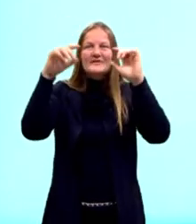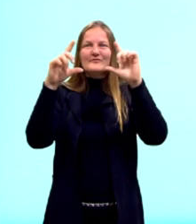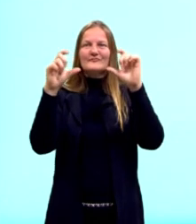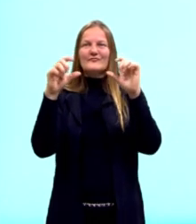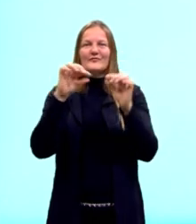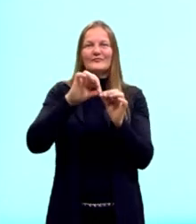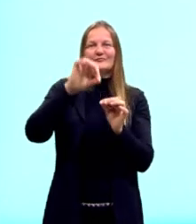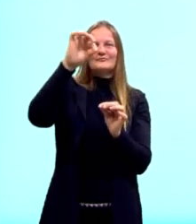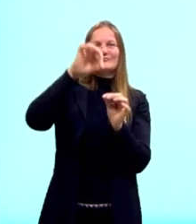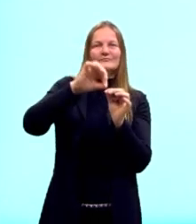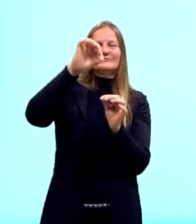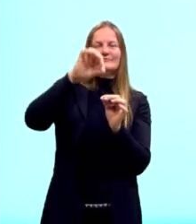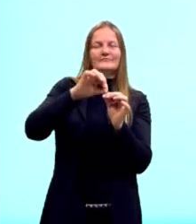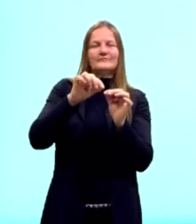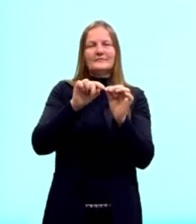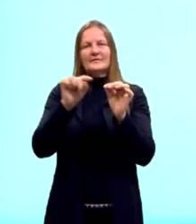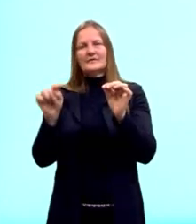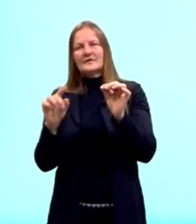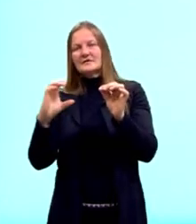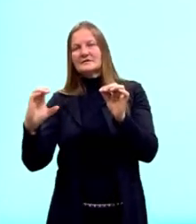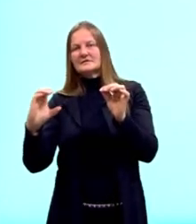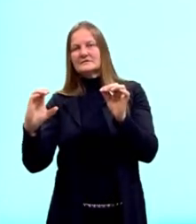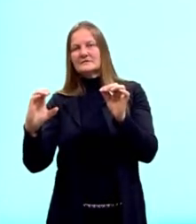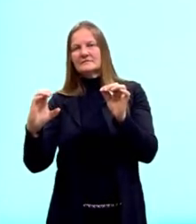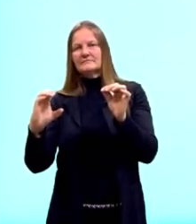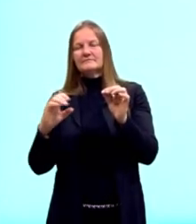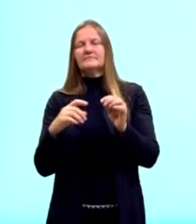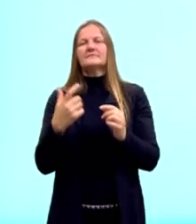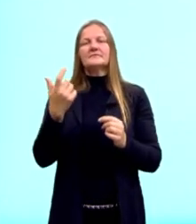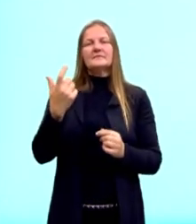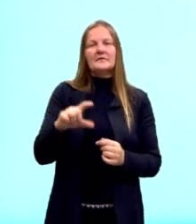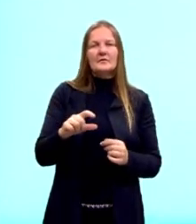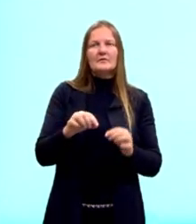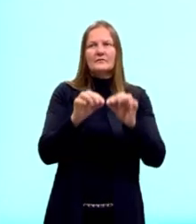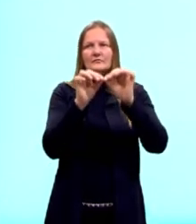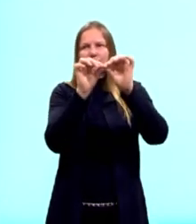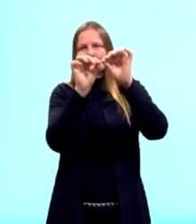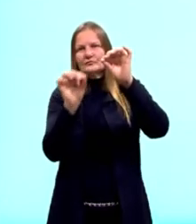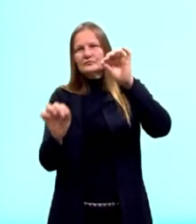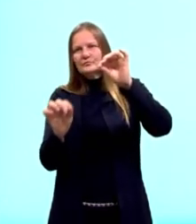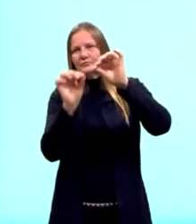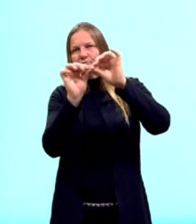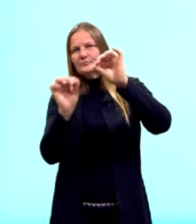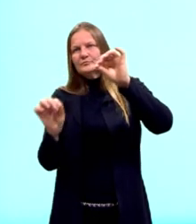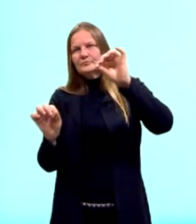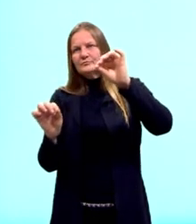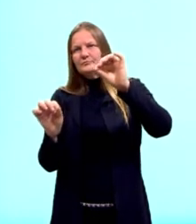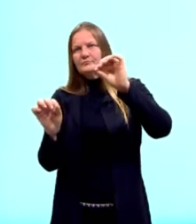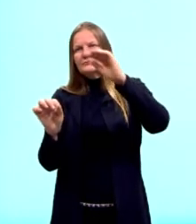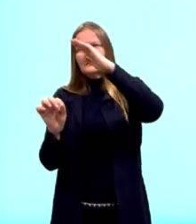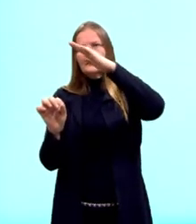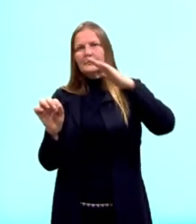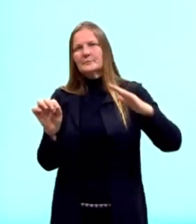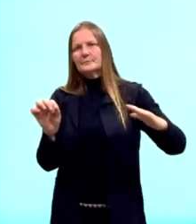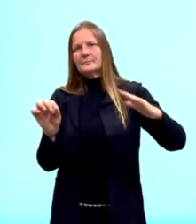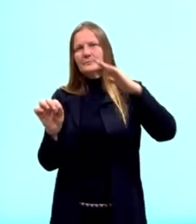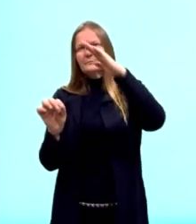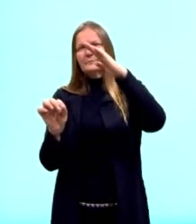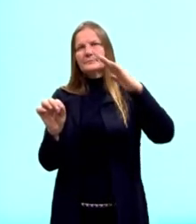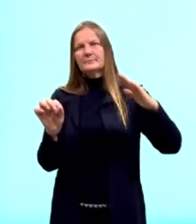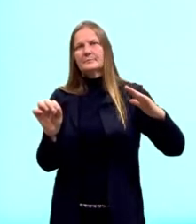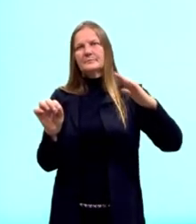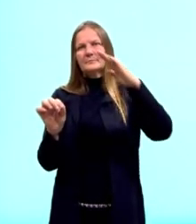altura em relação ao lado C, novamente, tracei uma reta suporte e o segmento perpendicular,